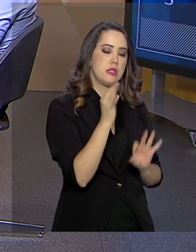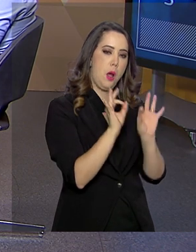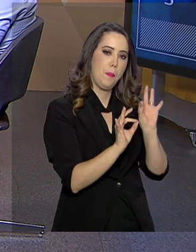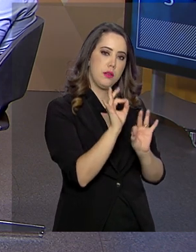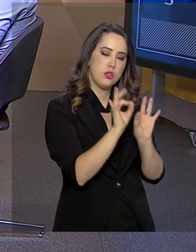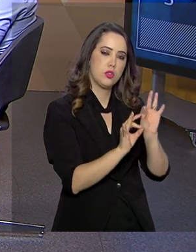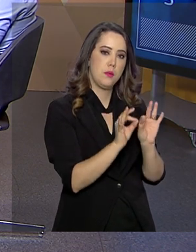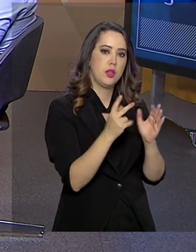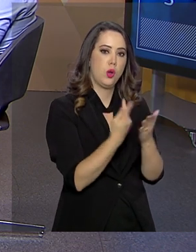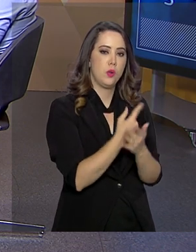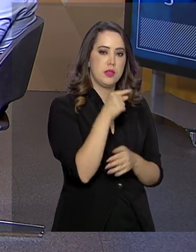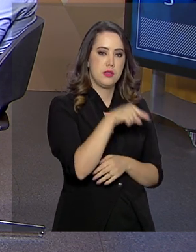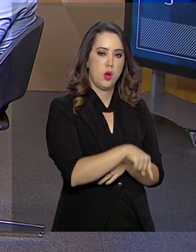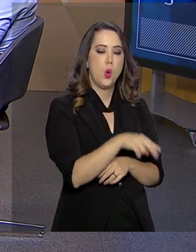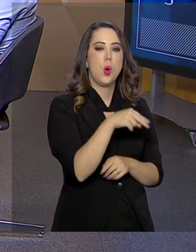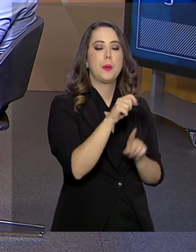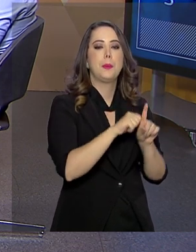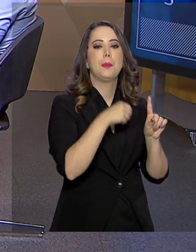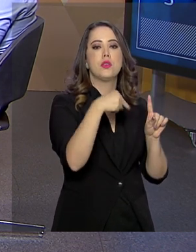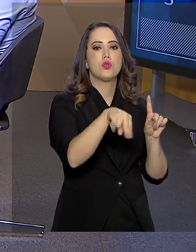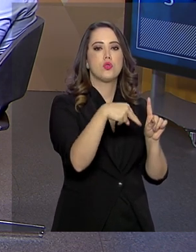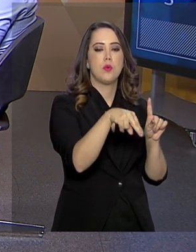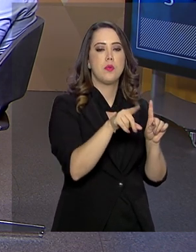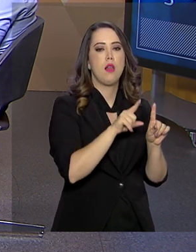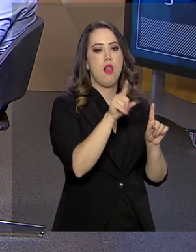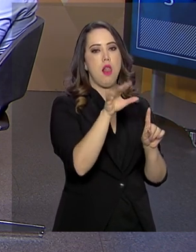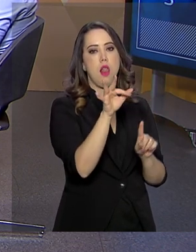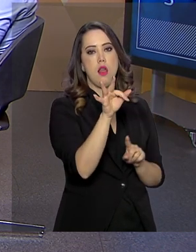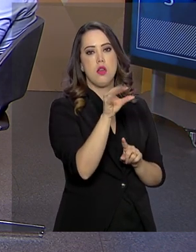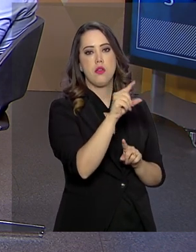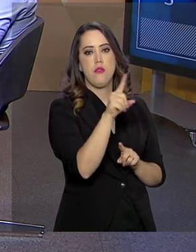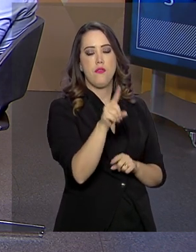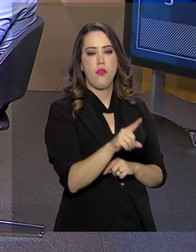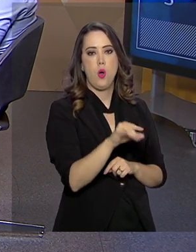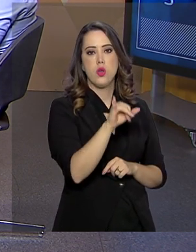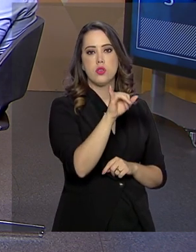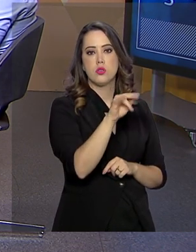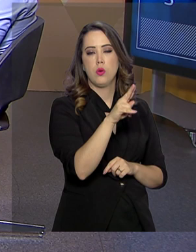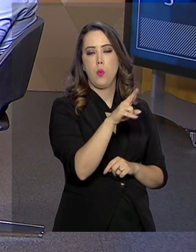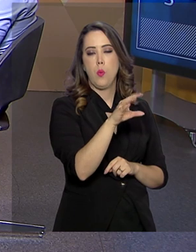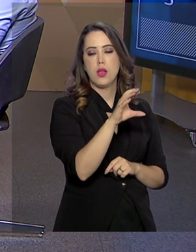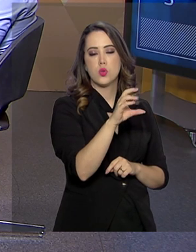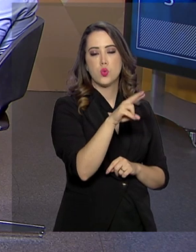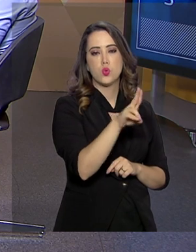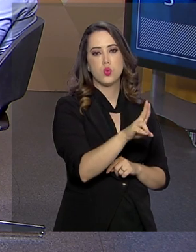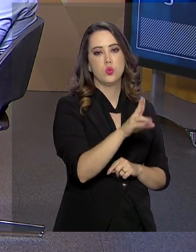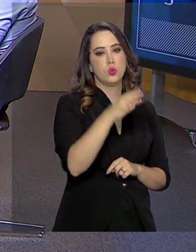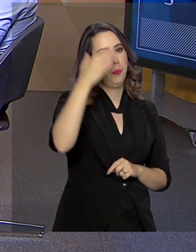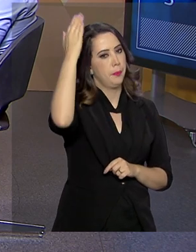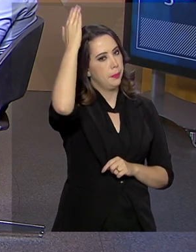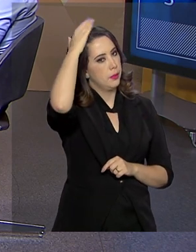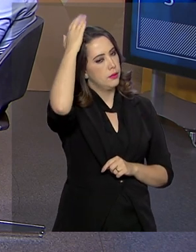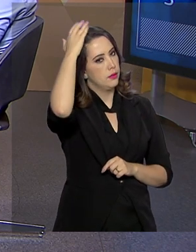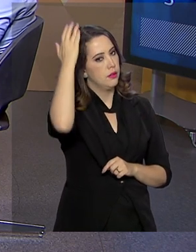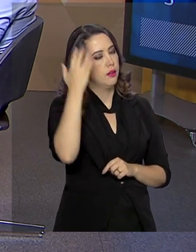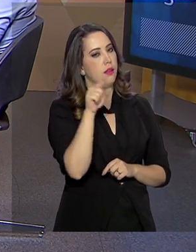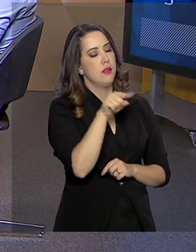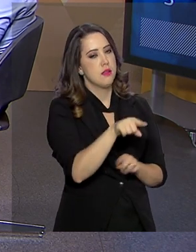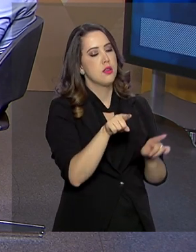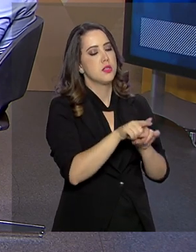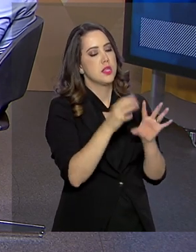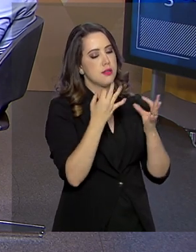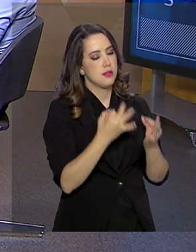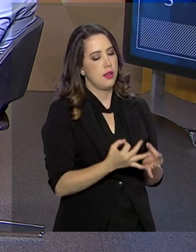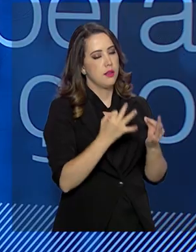acontecer agora, no mês de novembro, na cidade de Foz do Iguaçu, onde, com certeza, esse assunto vai ser